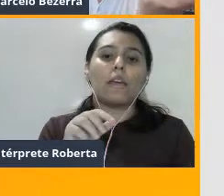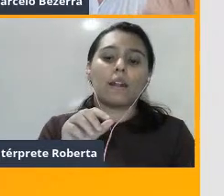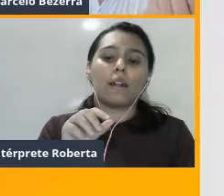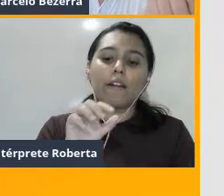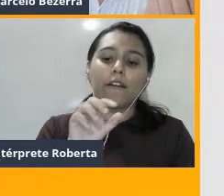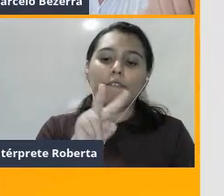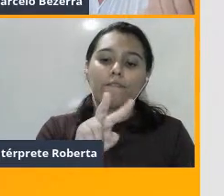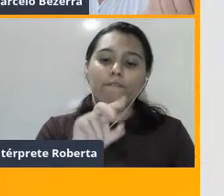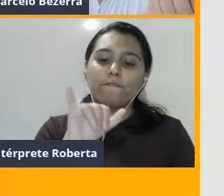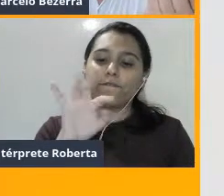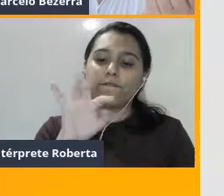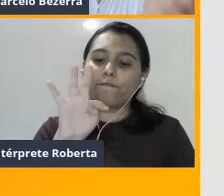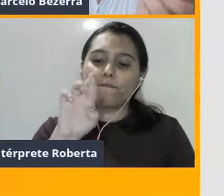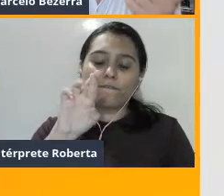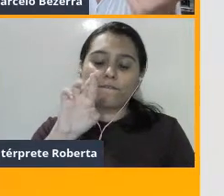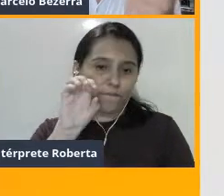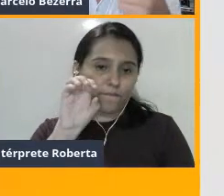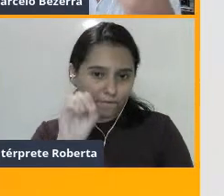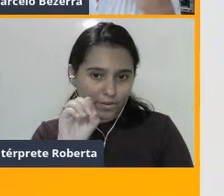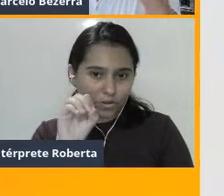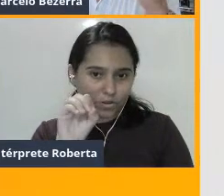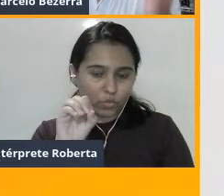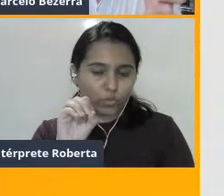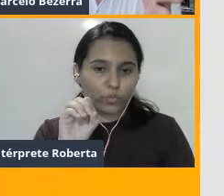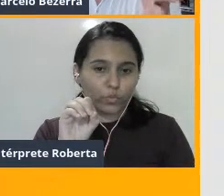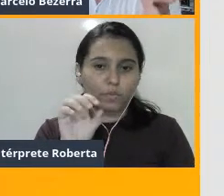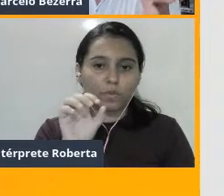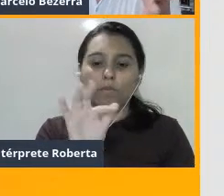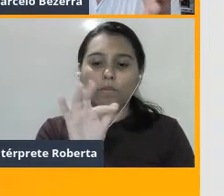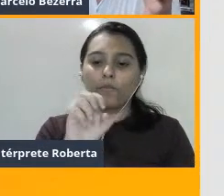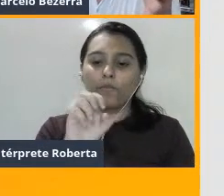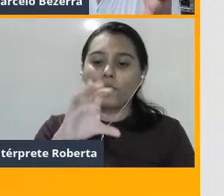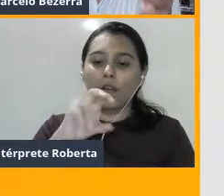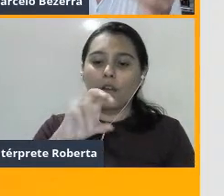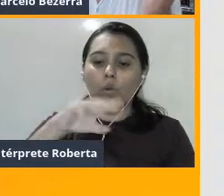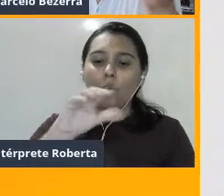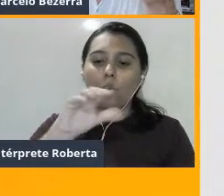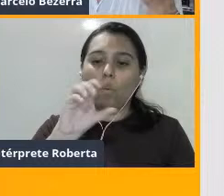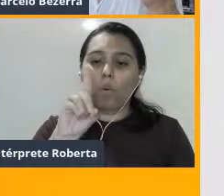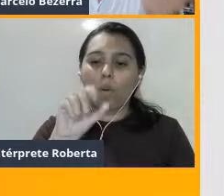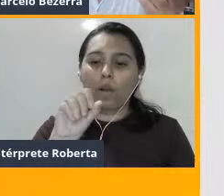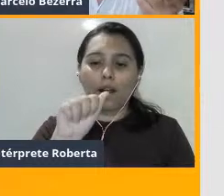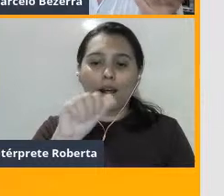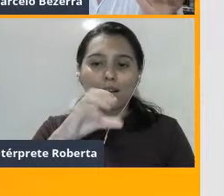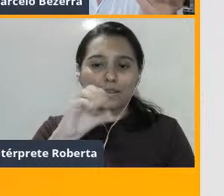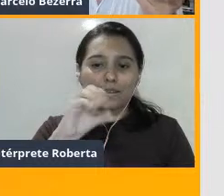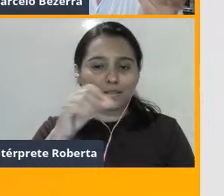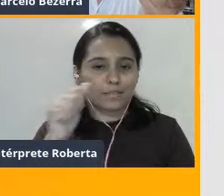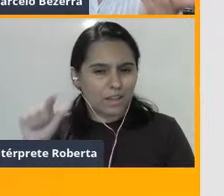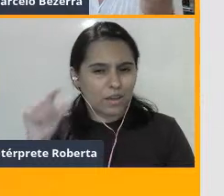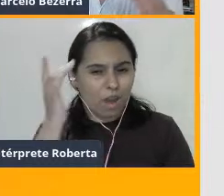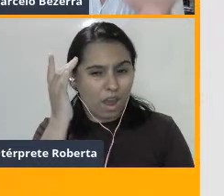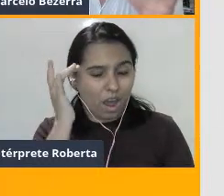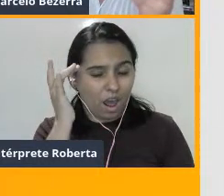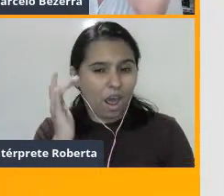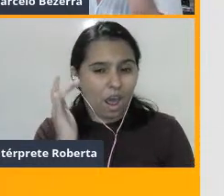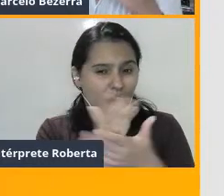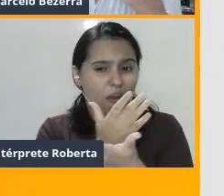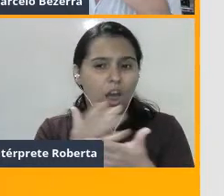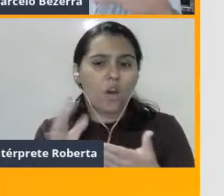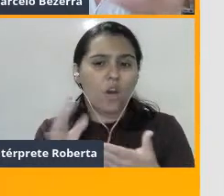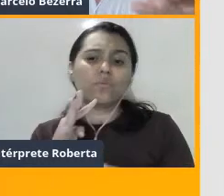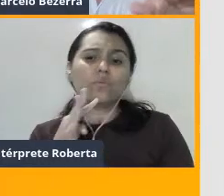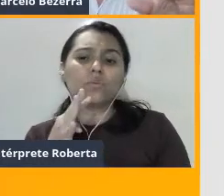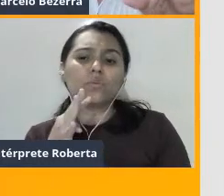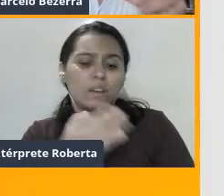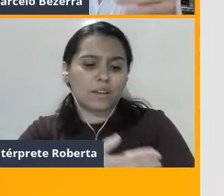Mas, normalmente, a população conhece como o bebê de proveta. Na prática mesmo, hoje em dia, não se